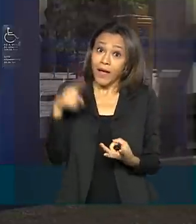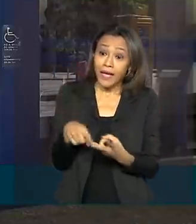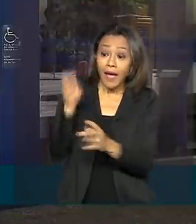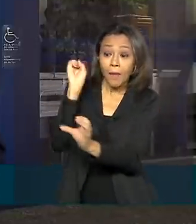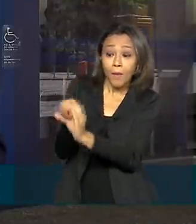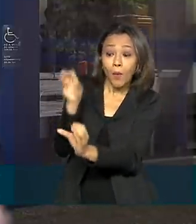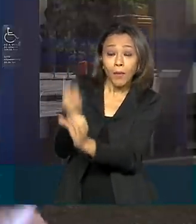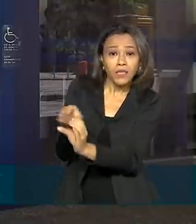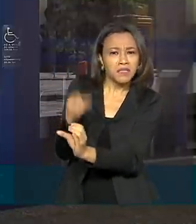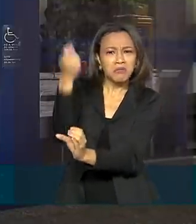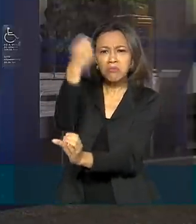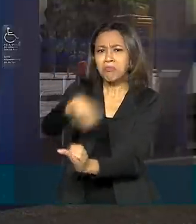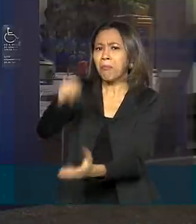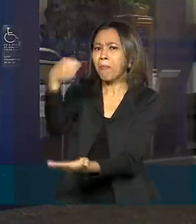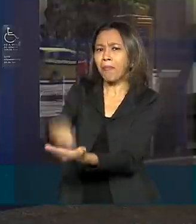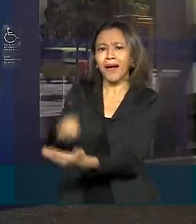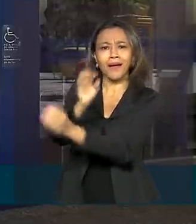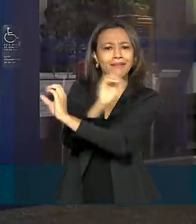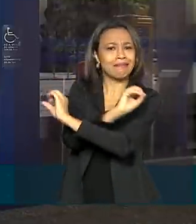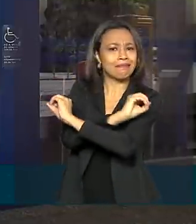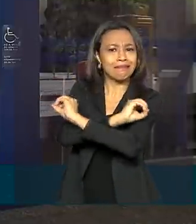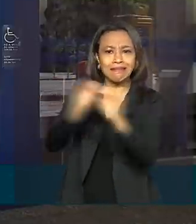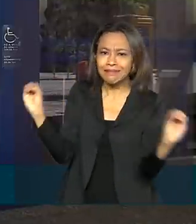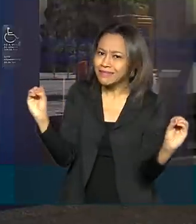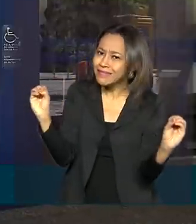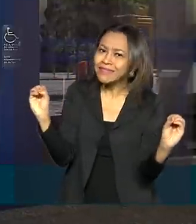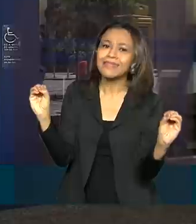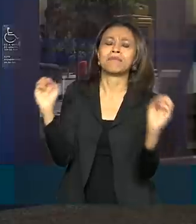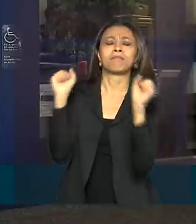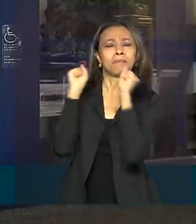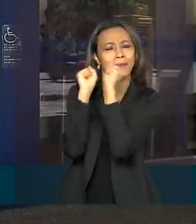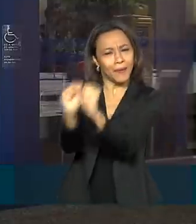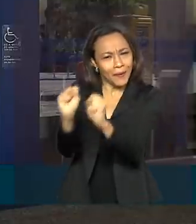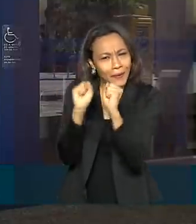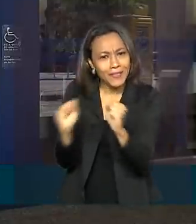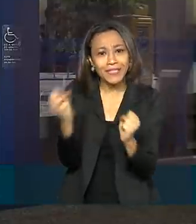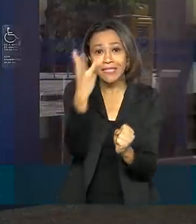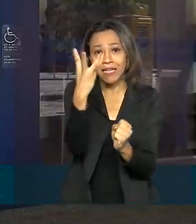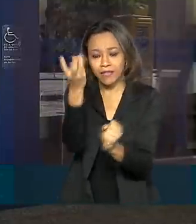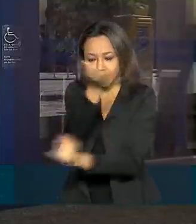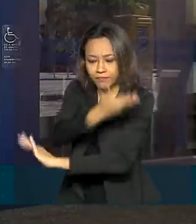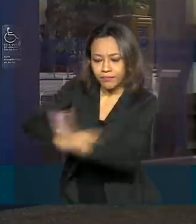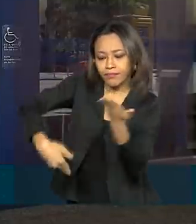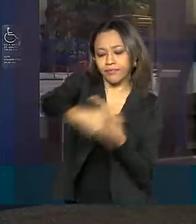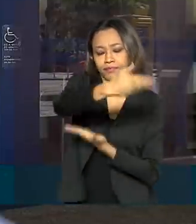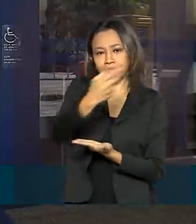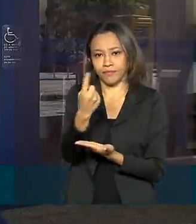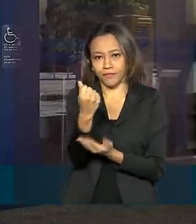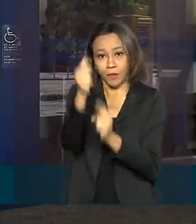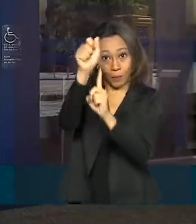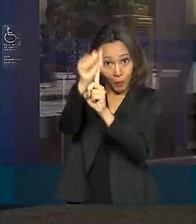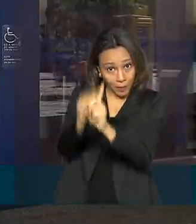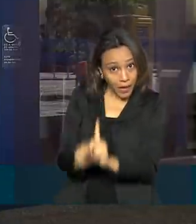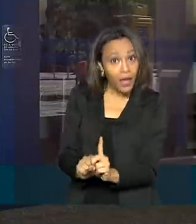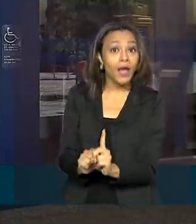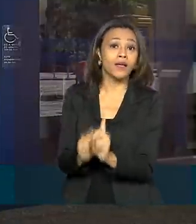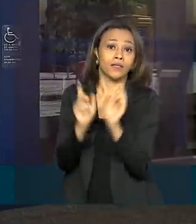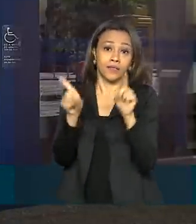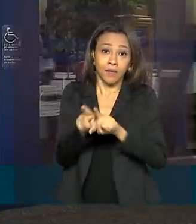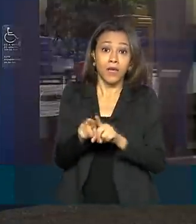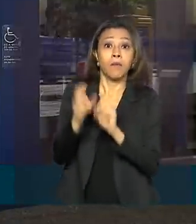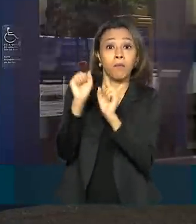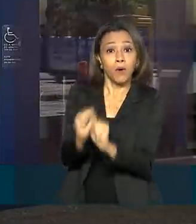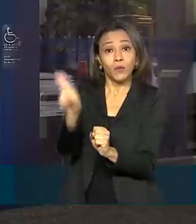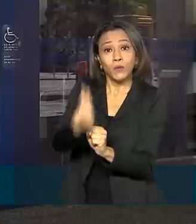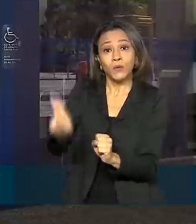paga nenhuma tarifa de manutenção. Ele pode realizar três transferências eletrônicas por mês, além de realizar também o pagamento